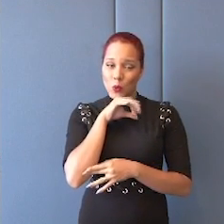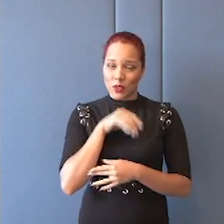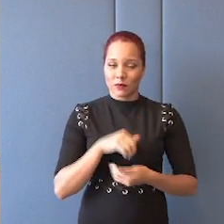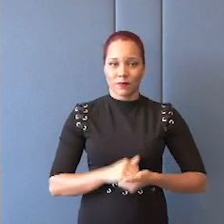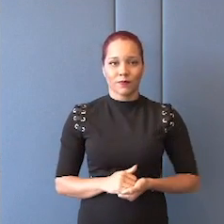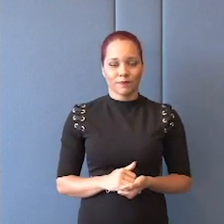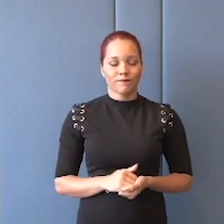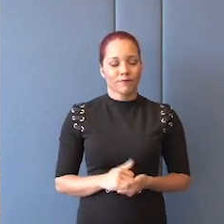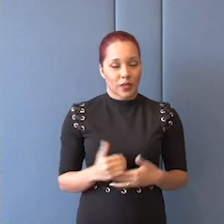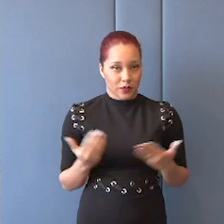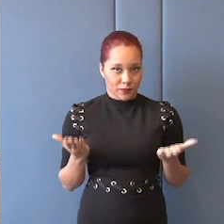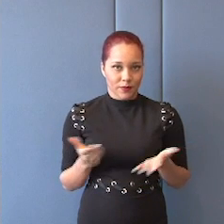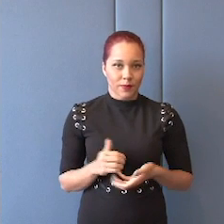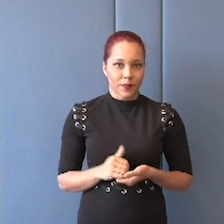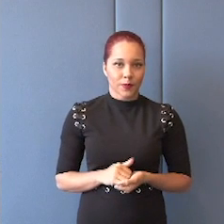Enfim.